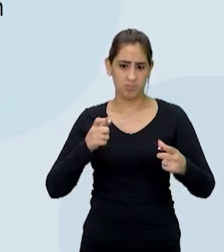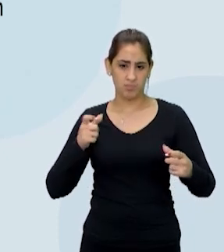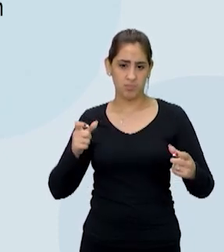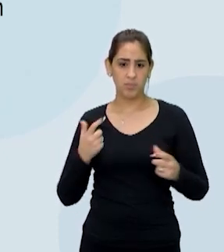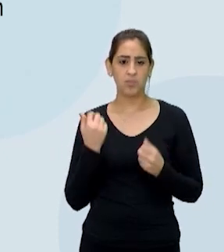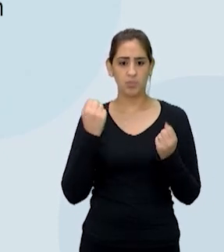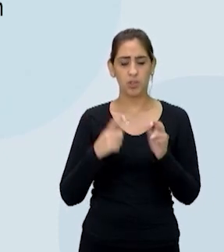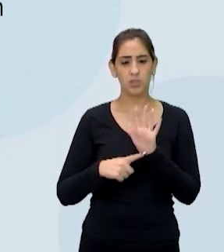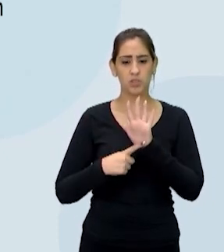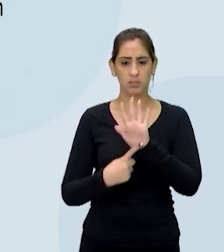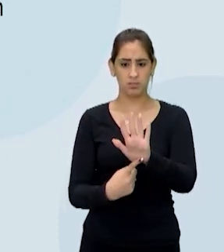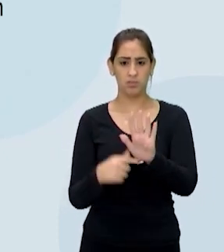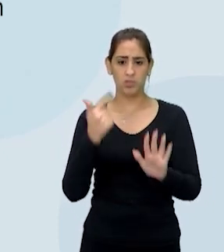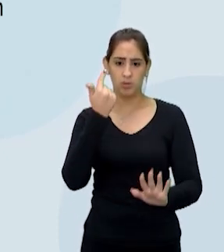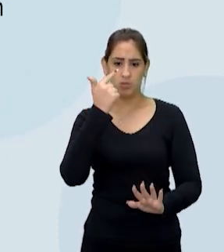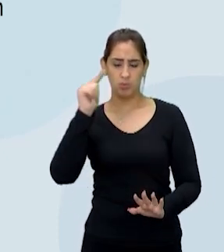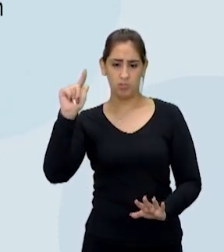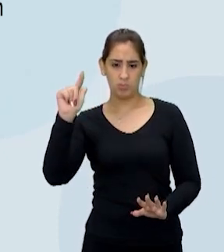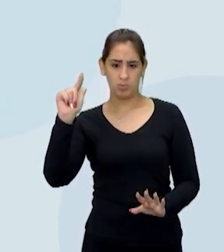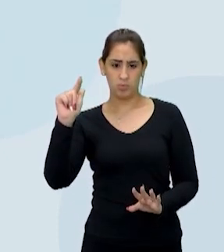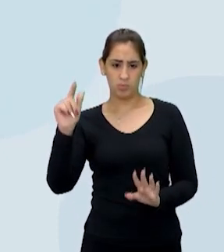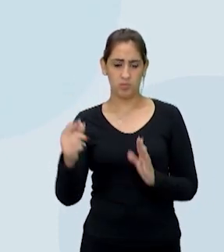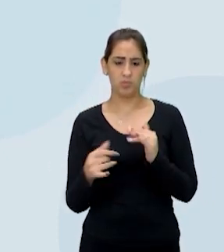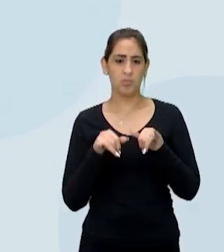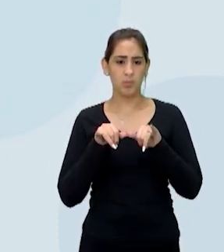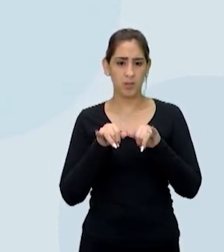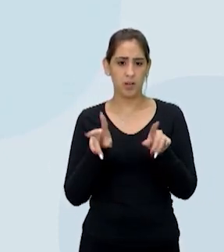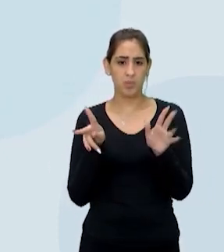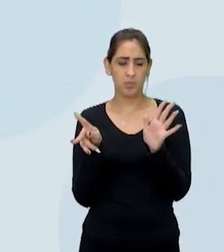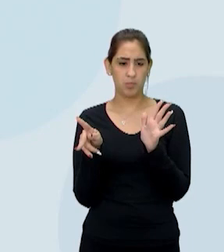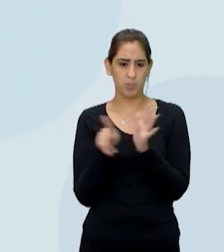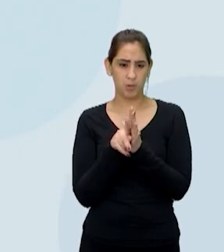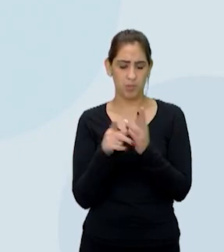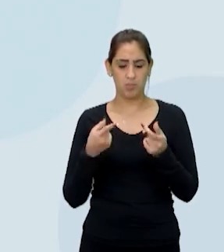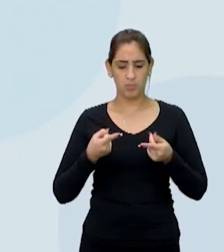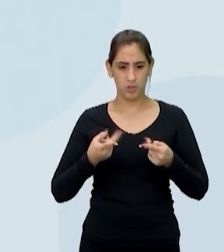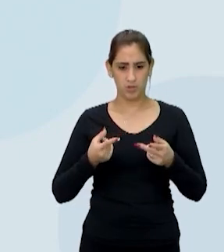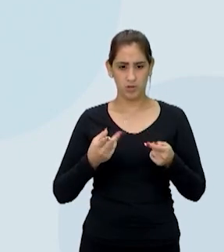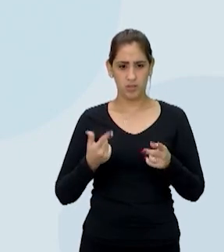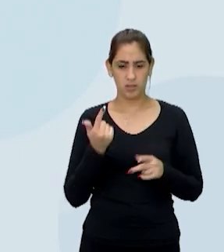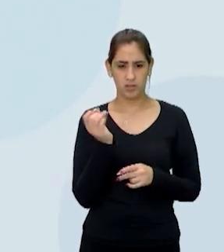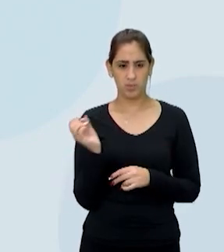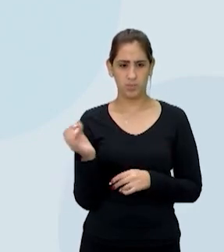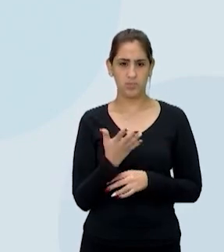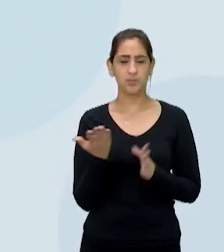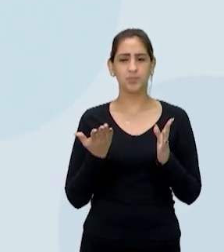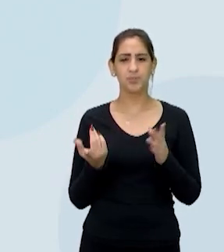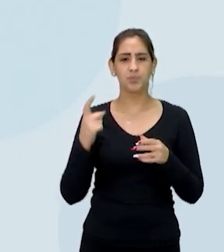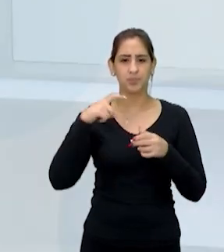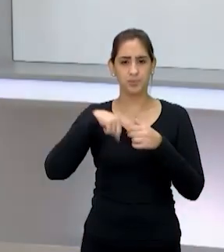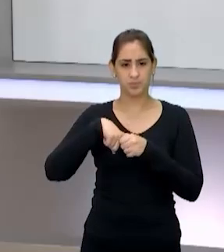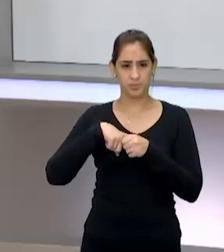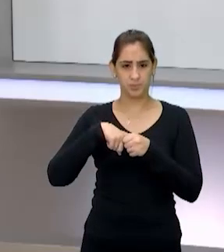representar um novo caminho para o mercado editorial. Vamos voltar para mim antes de fazer essa